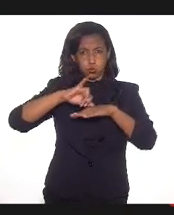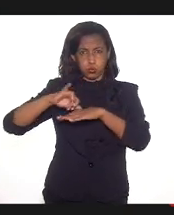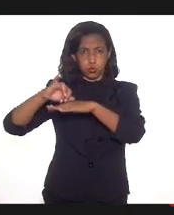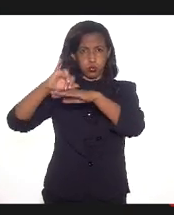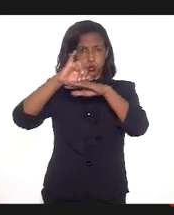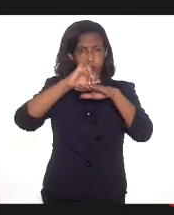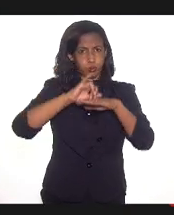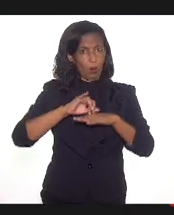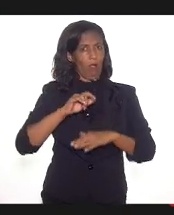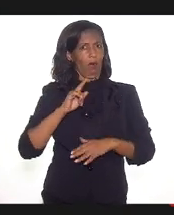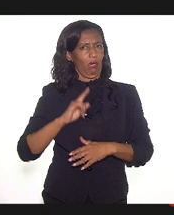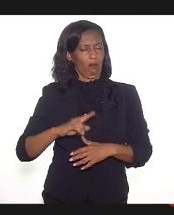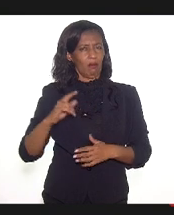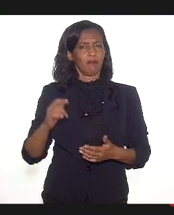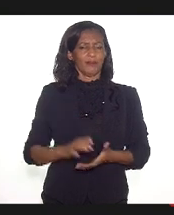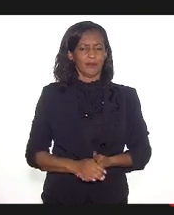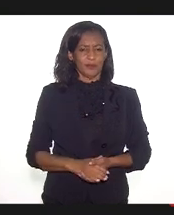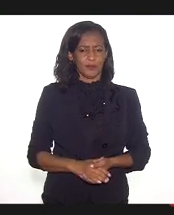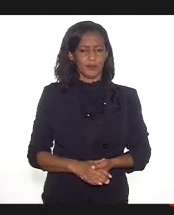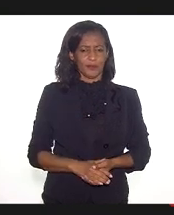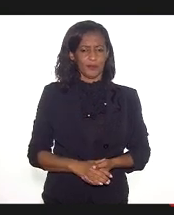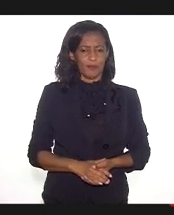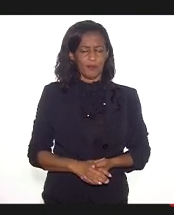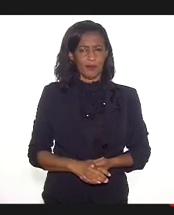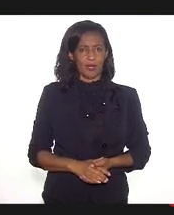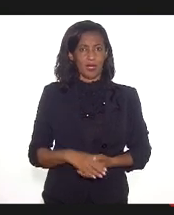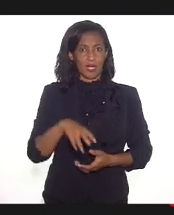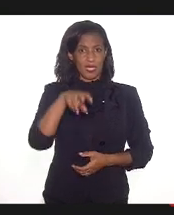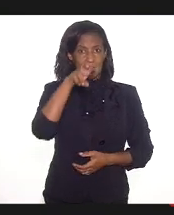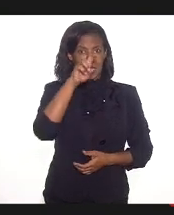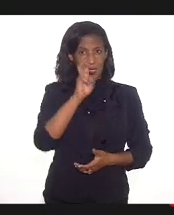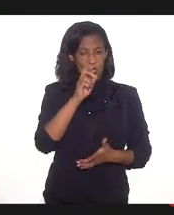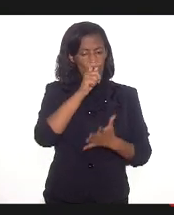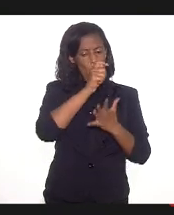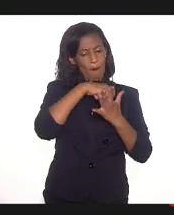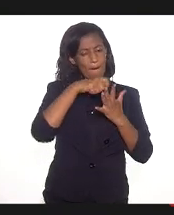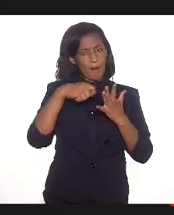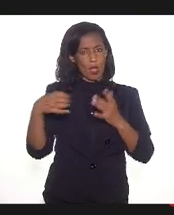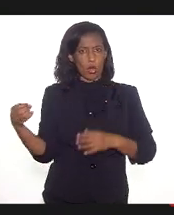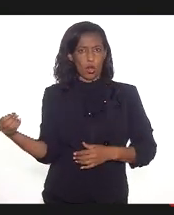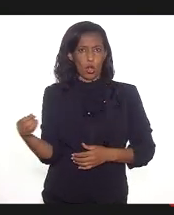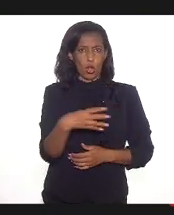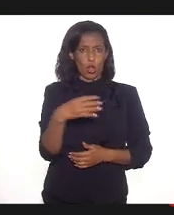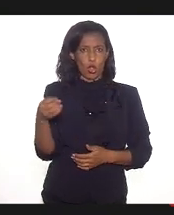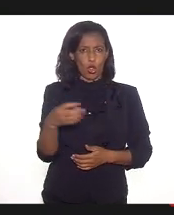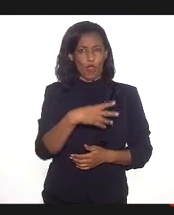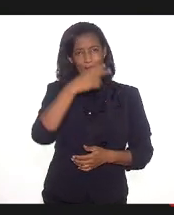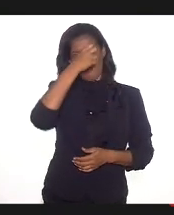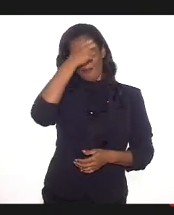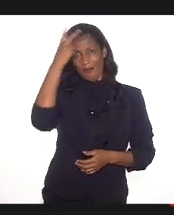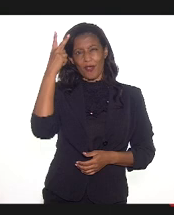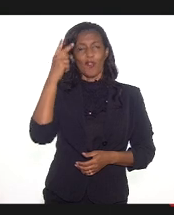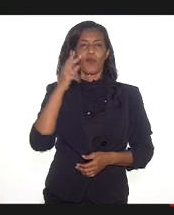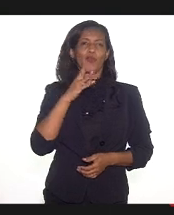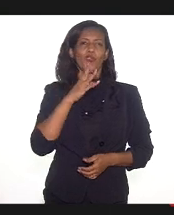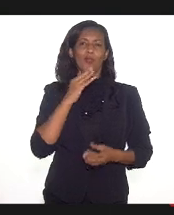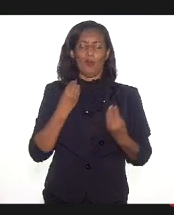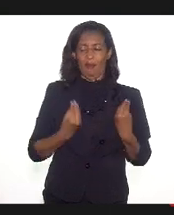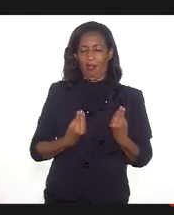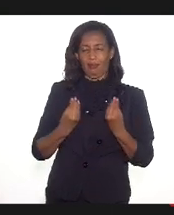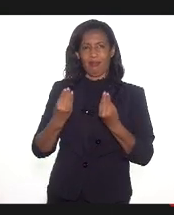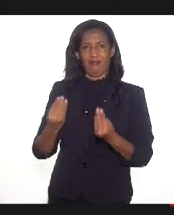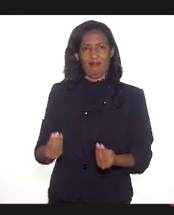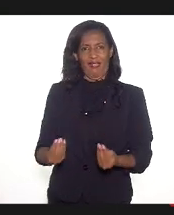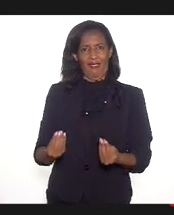algo muito complexo. Então, em cinco meses de uma nova gestão, você conseguir fazer essa entrega,